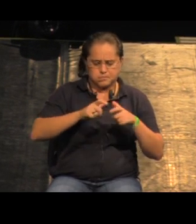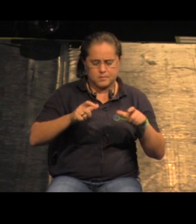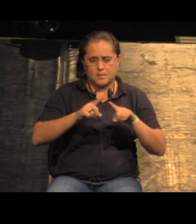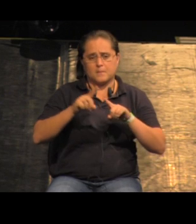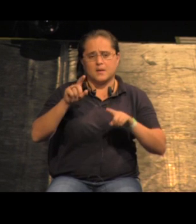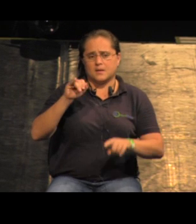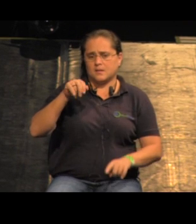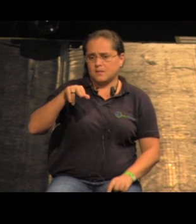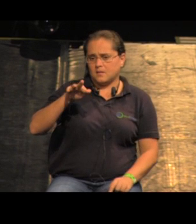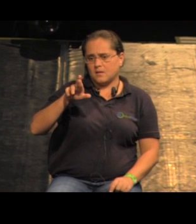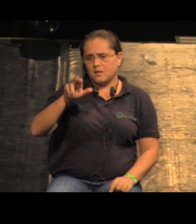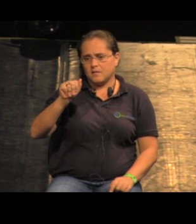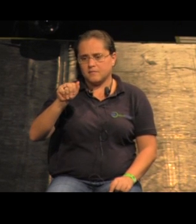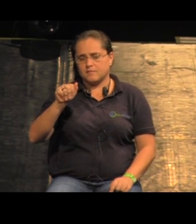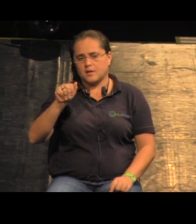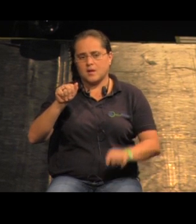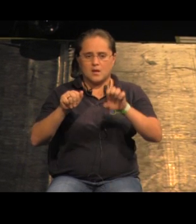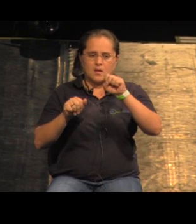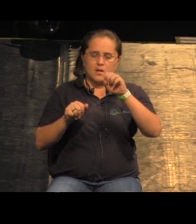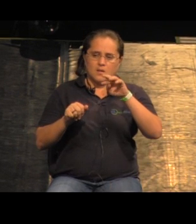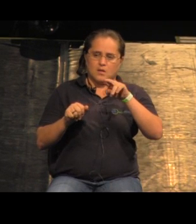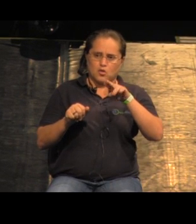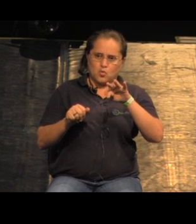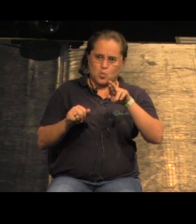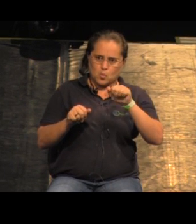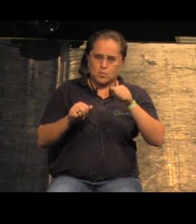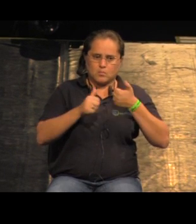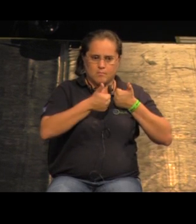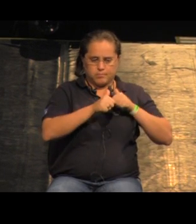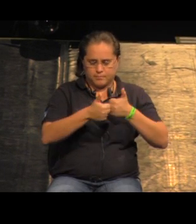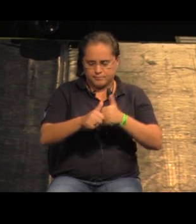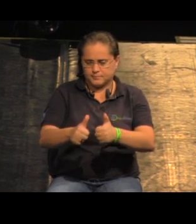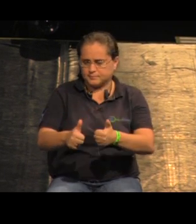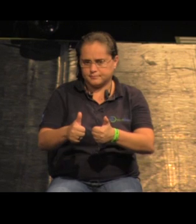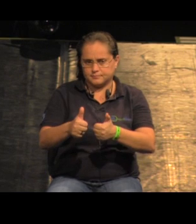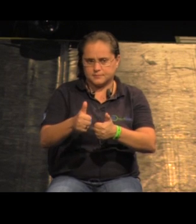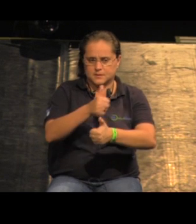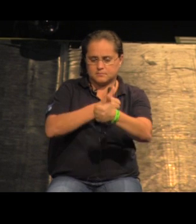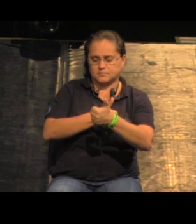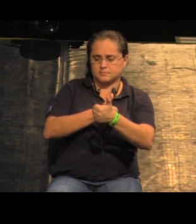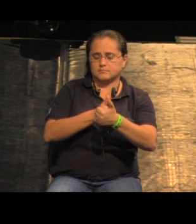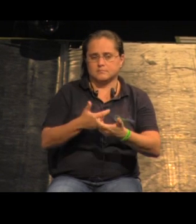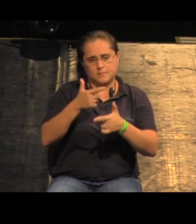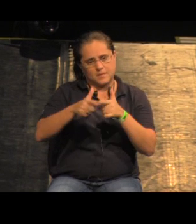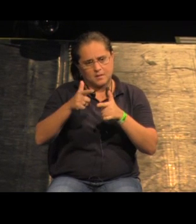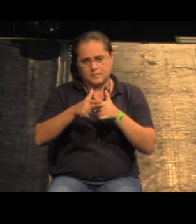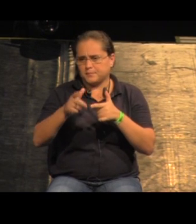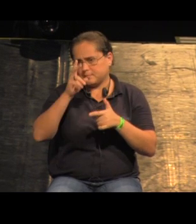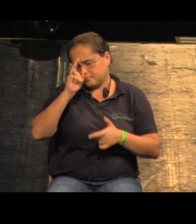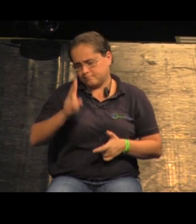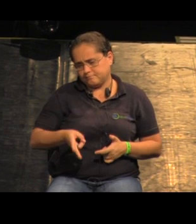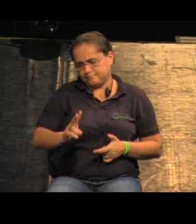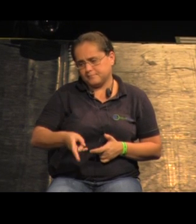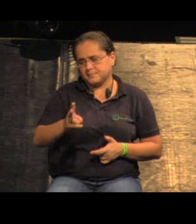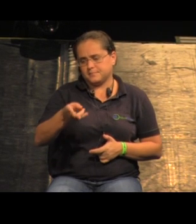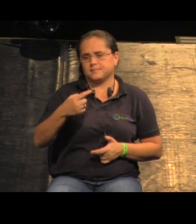conta de toda a frente fluvial e crescia avançando em áreas de mangue de manancial são problemas típicos a